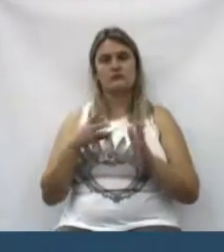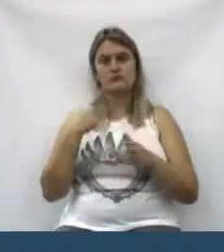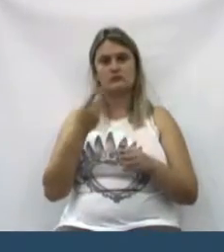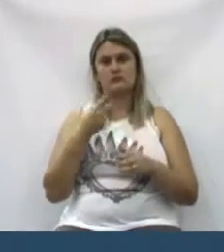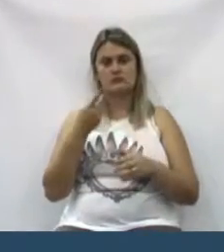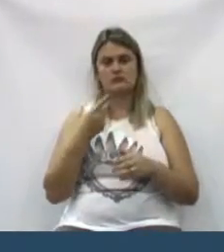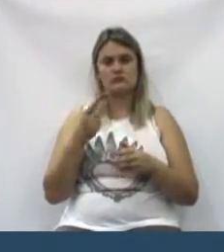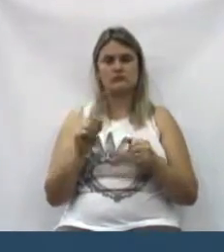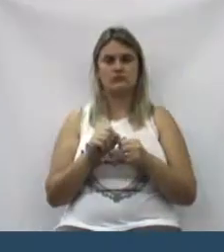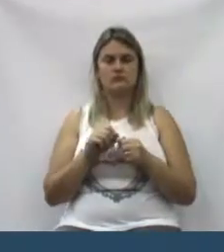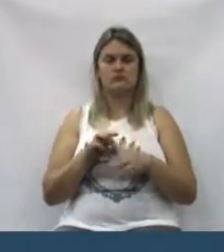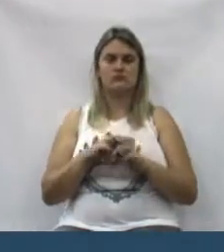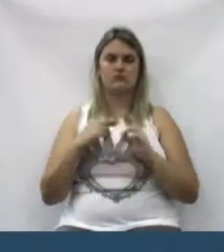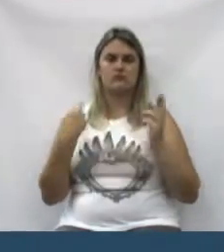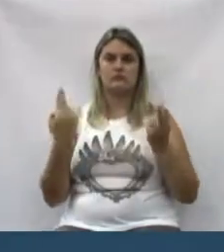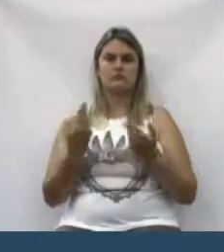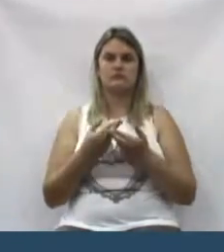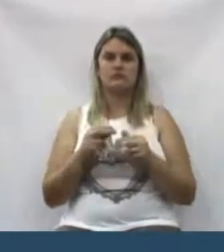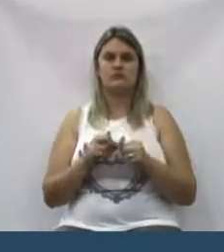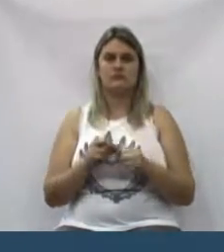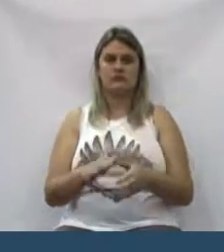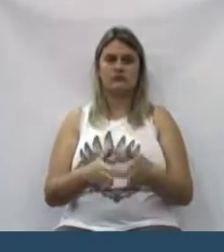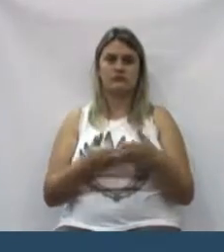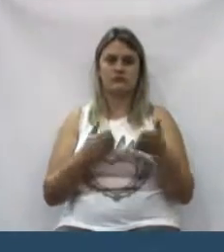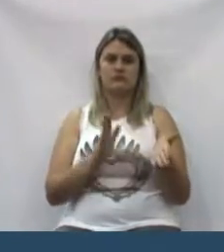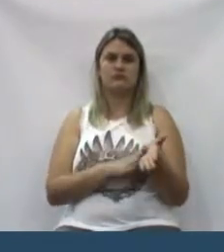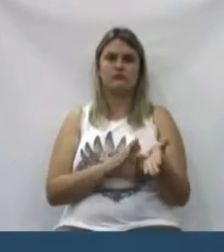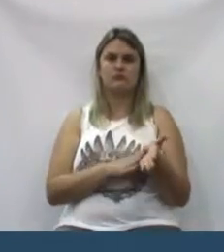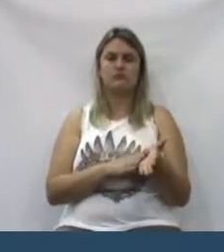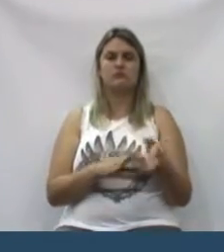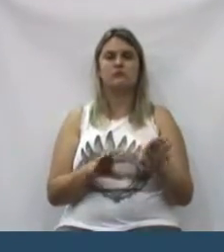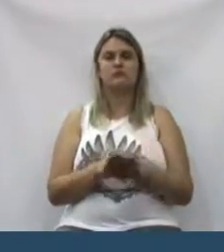se reunir, os três vereadores, fazer um requerimento e cobrar também.